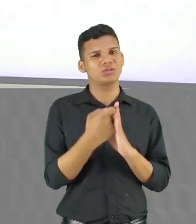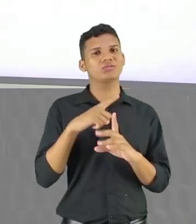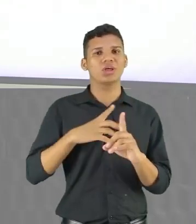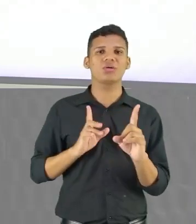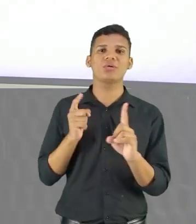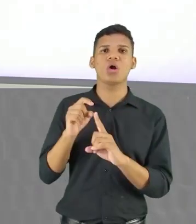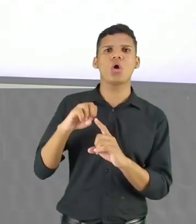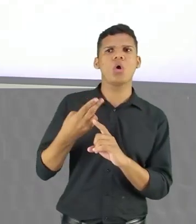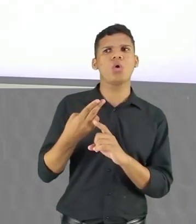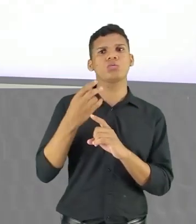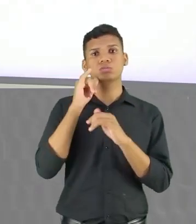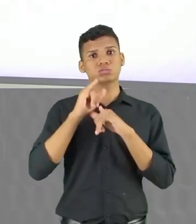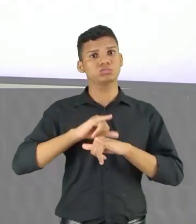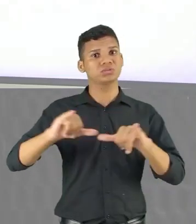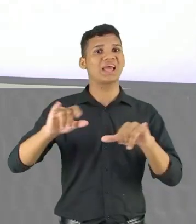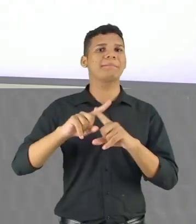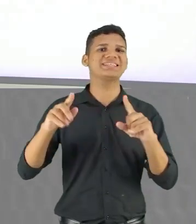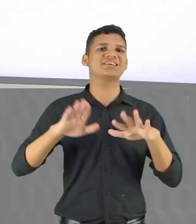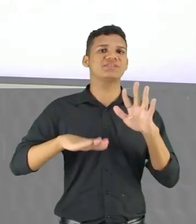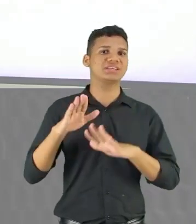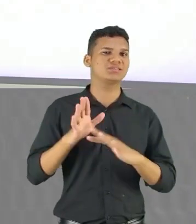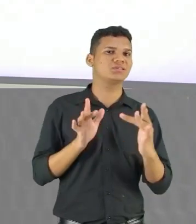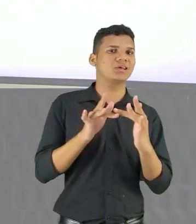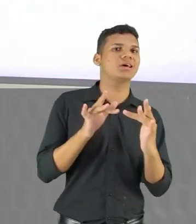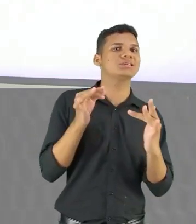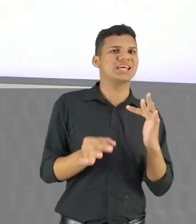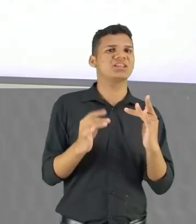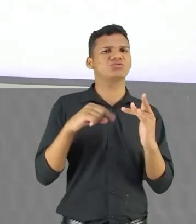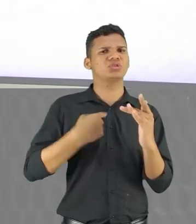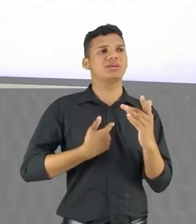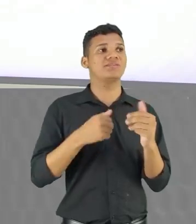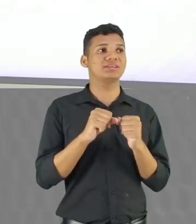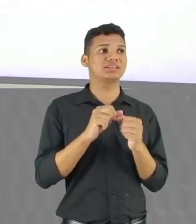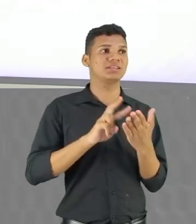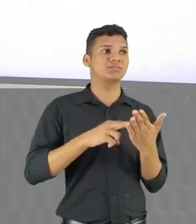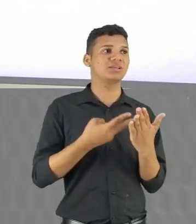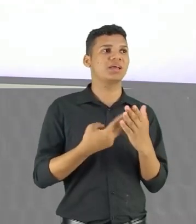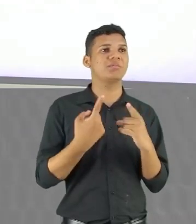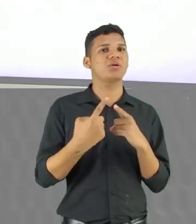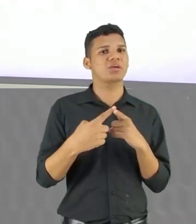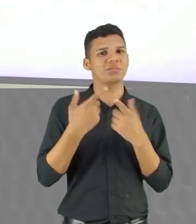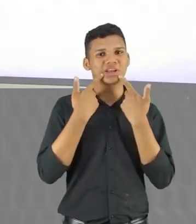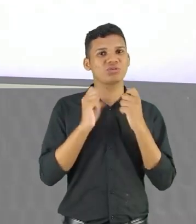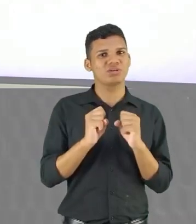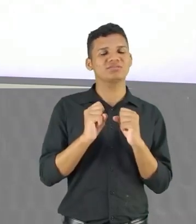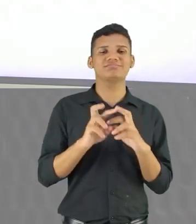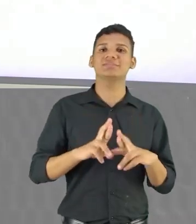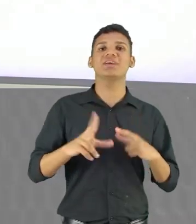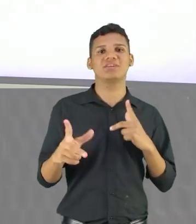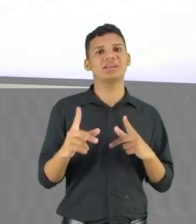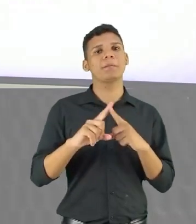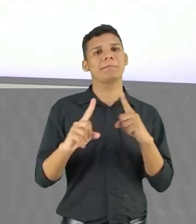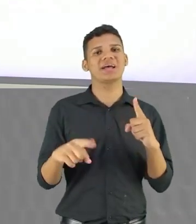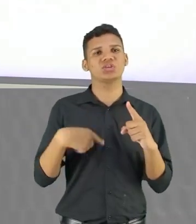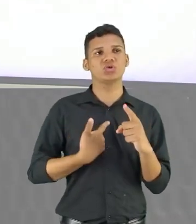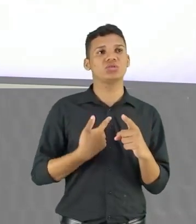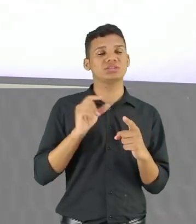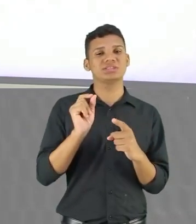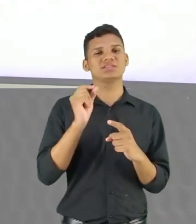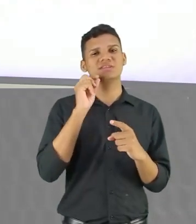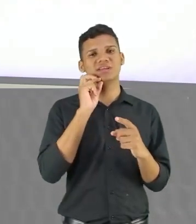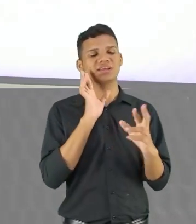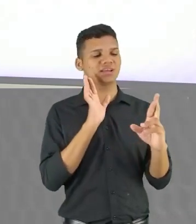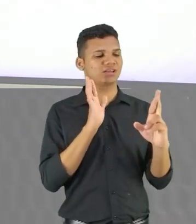notícia Às vezes fica um pouquinho Mais direto Para a gente poder Fazer a interpretação Porque é uma linguagem Mais denotativa Mais objetiva Mas quando a gente Trata de